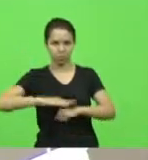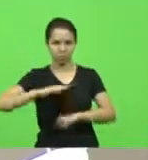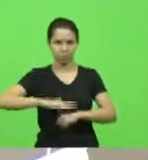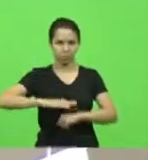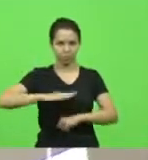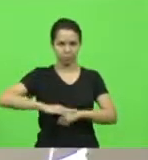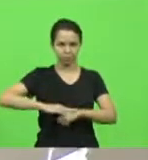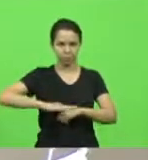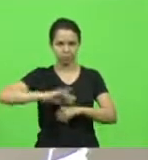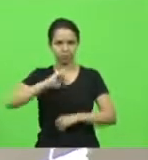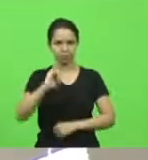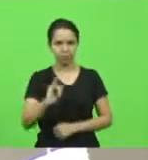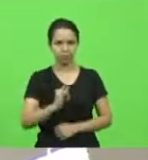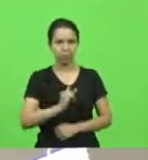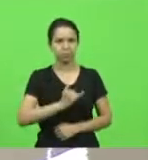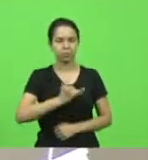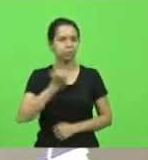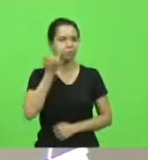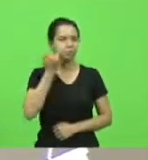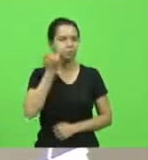Gessé Lopes.